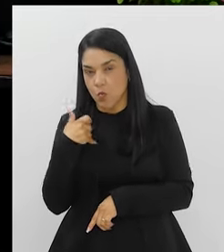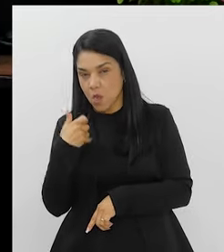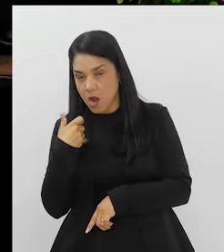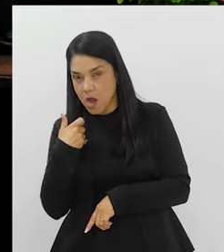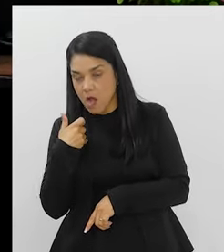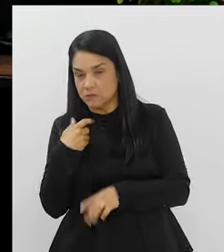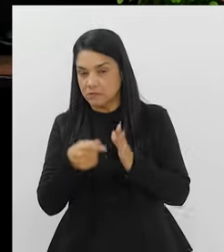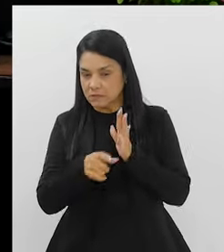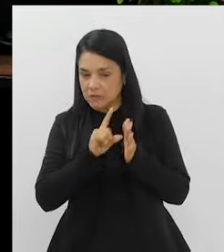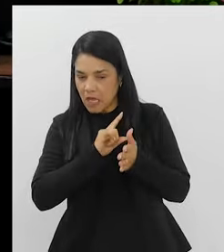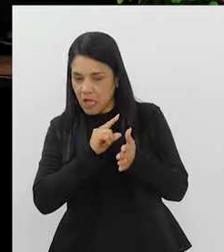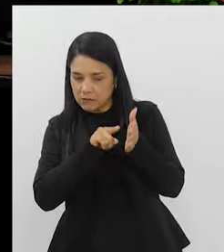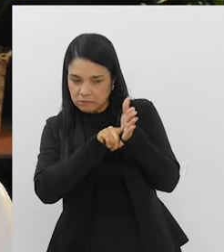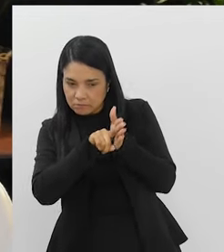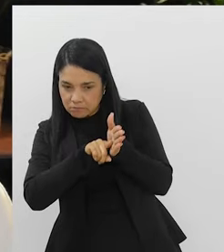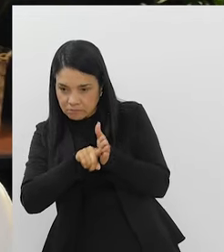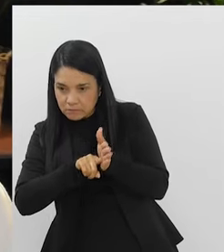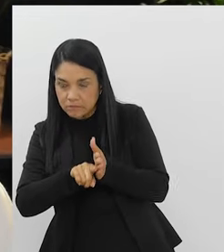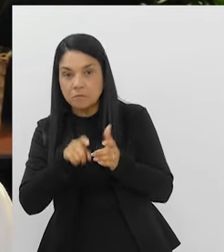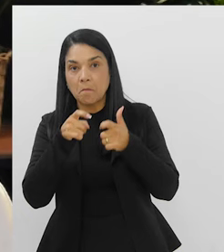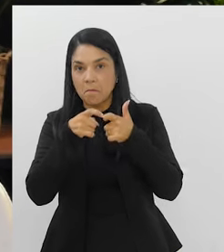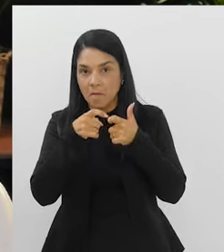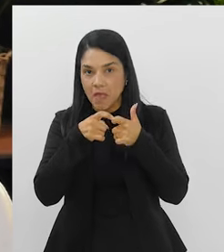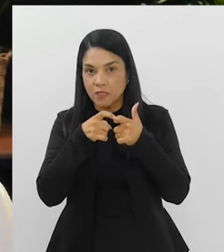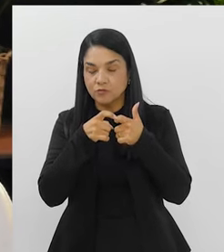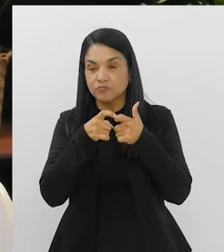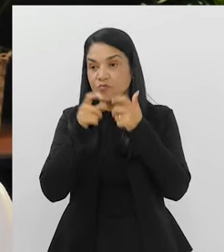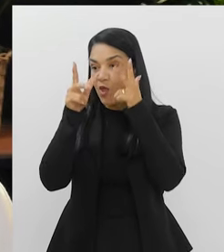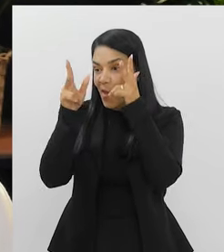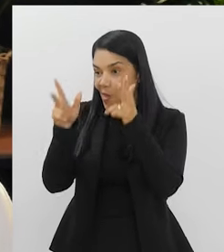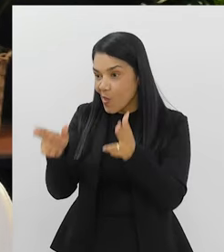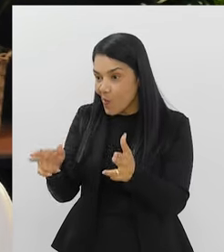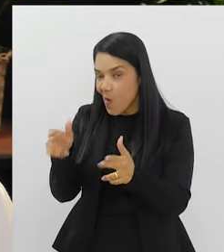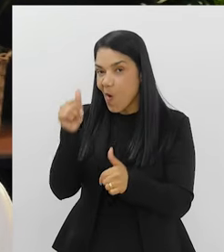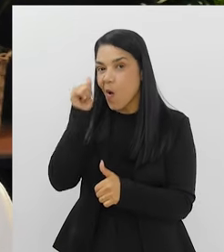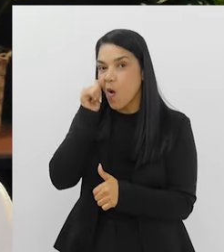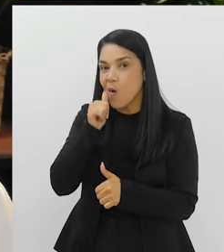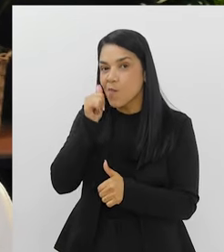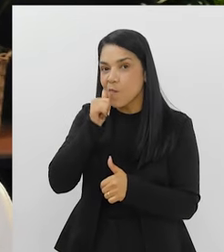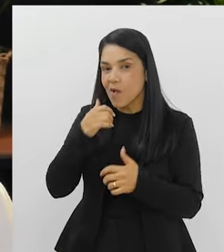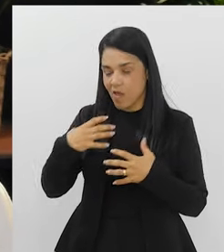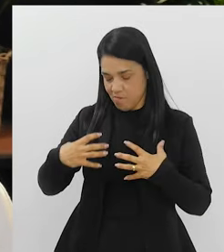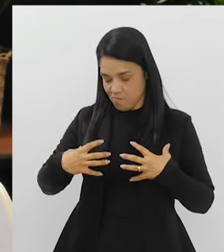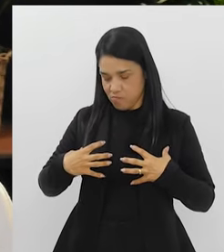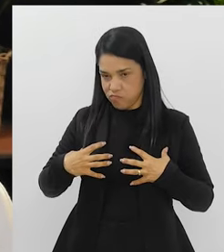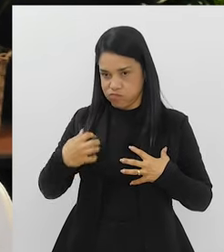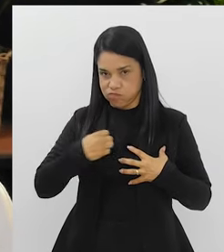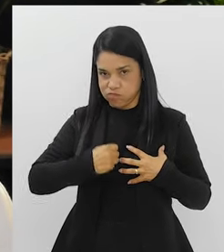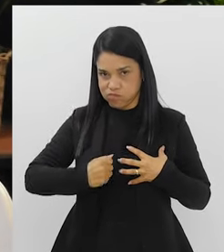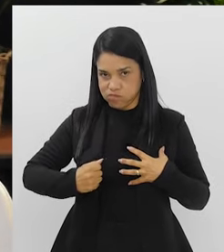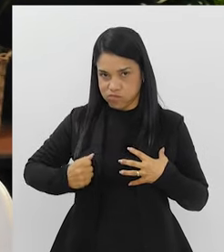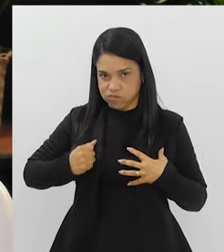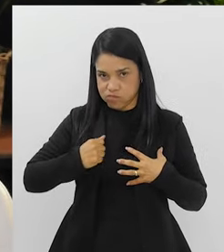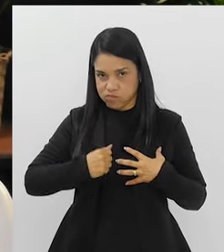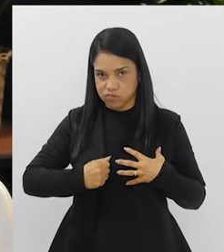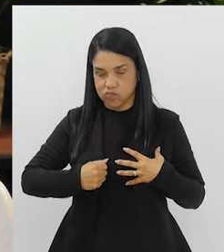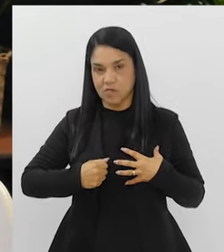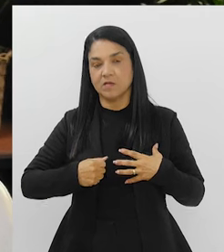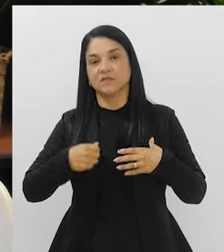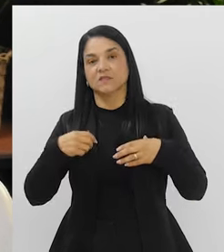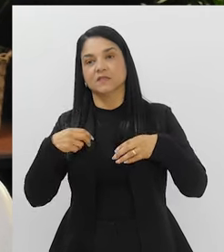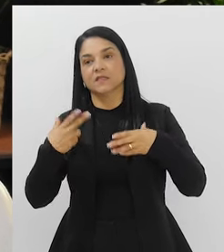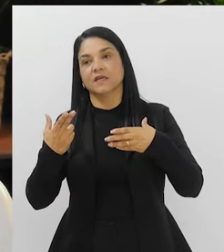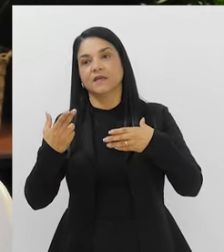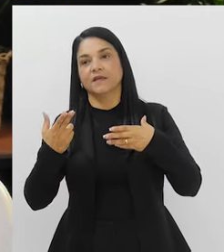fazendo seus preventivos... Igual já é feito pelas mulheres, né? Justamente. Mamografia, os preventivos